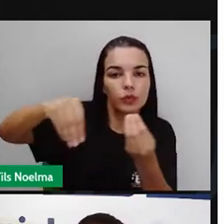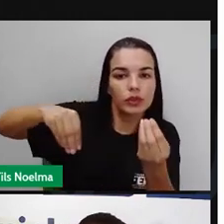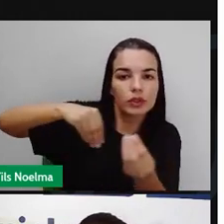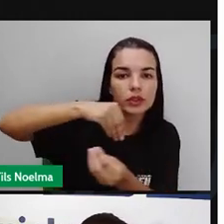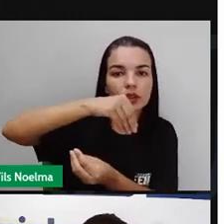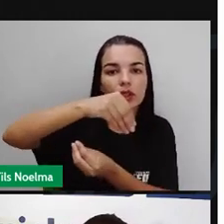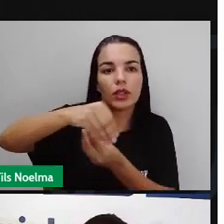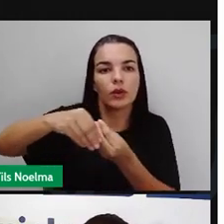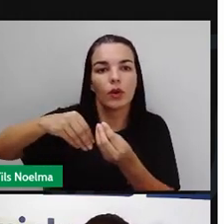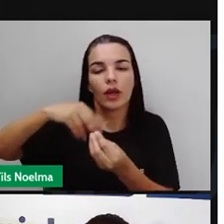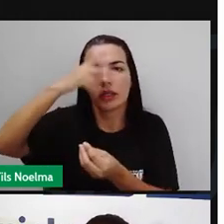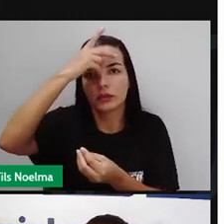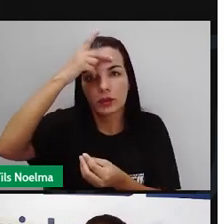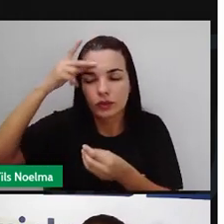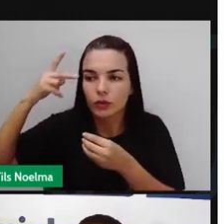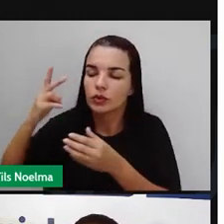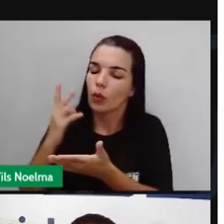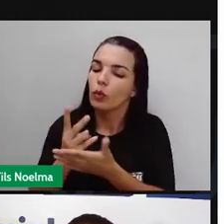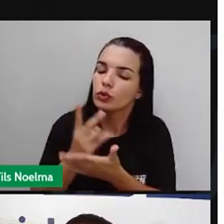a entrar dentro